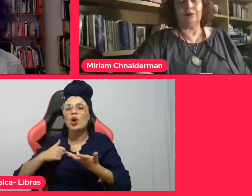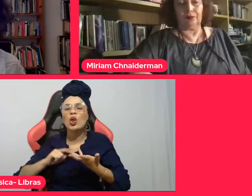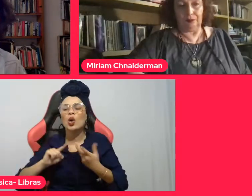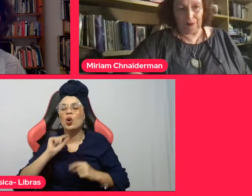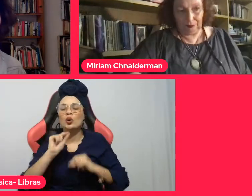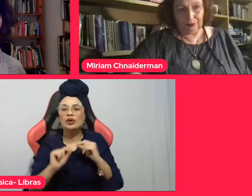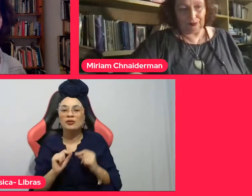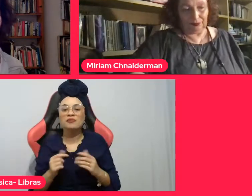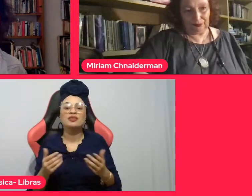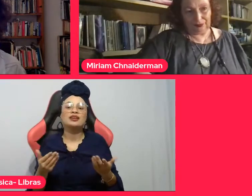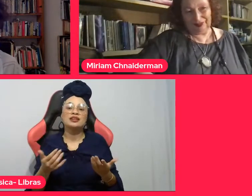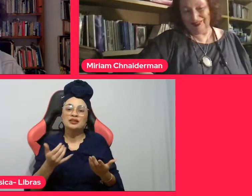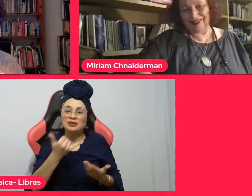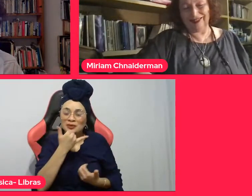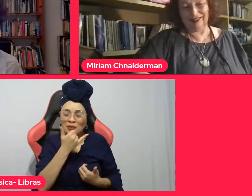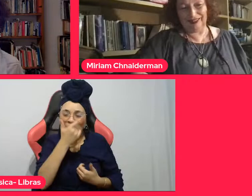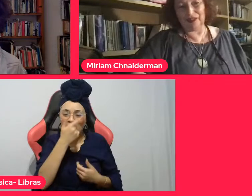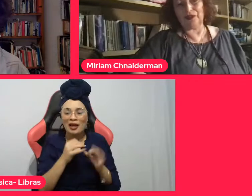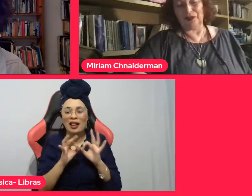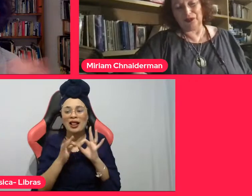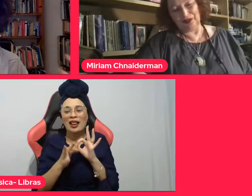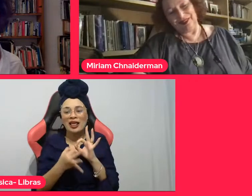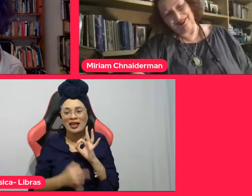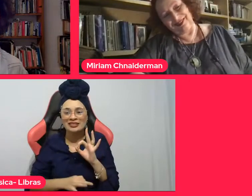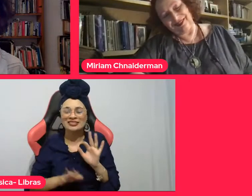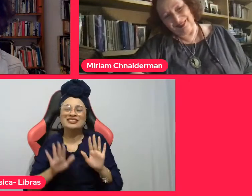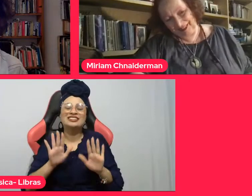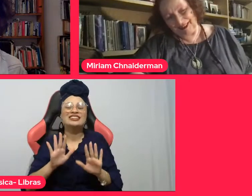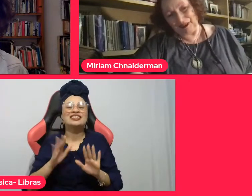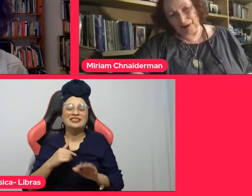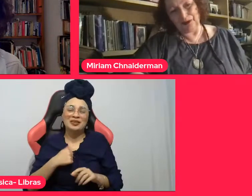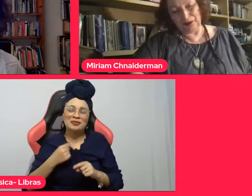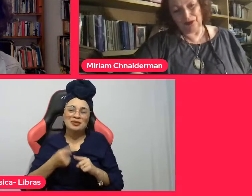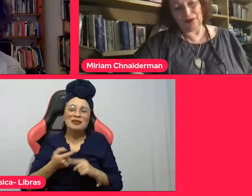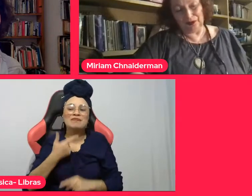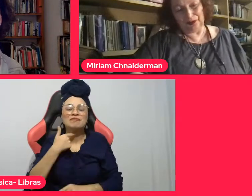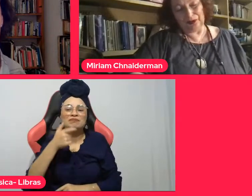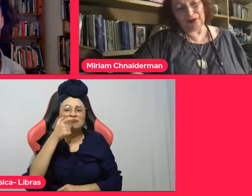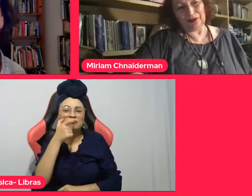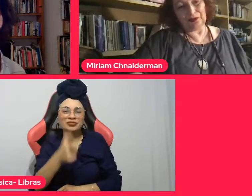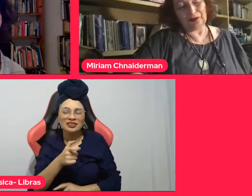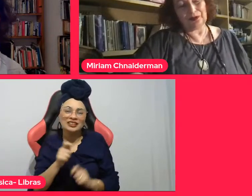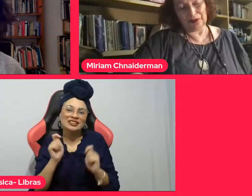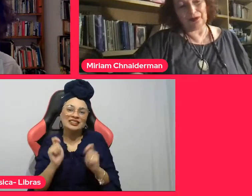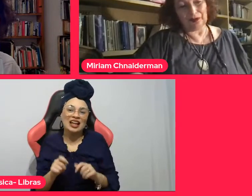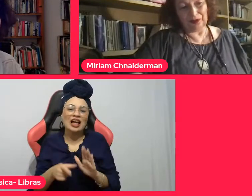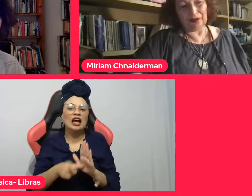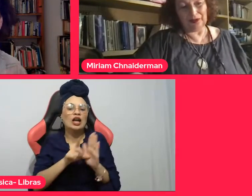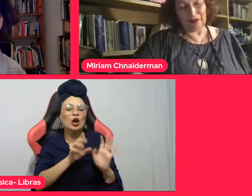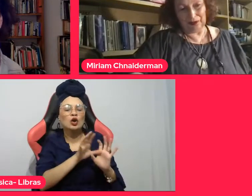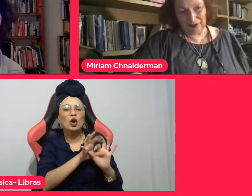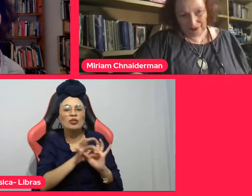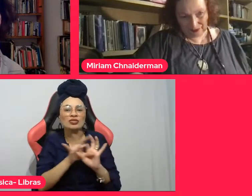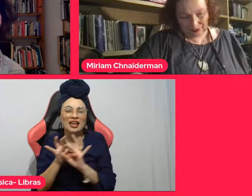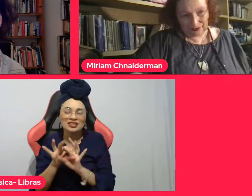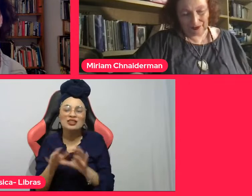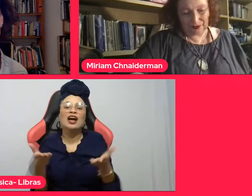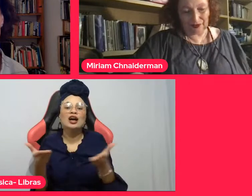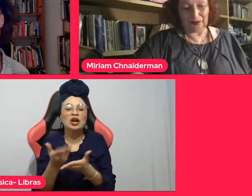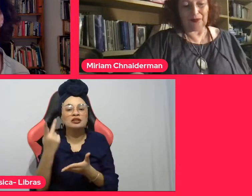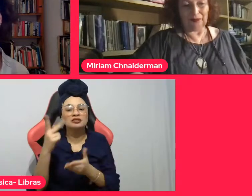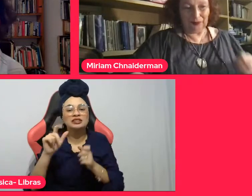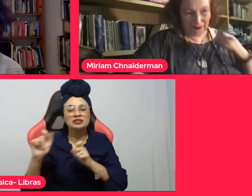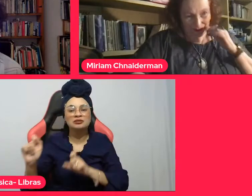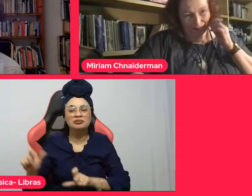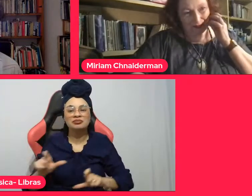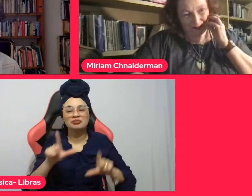Miriam, falei muito, mas achei que era bacana situar a nossa conversa. Agora a palavra é sua.